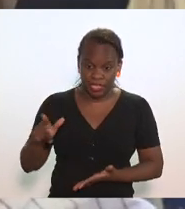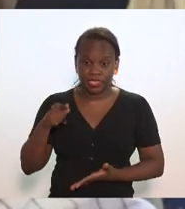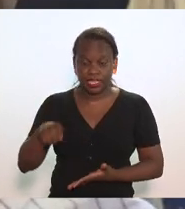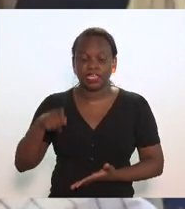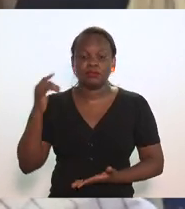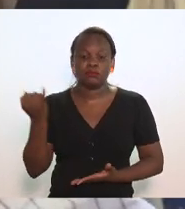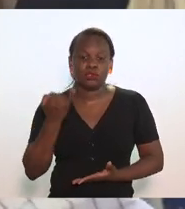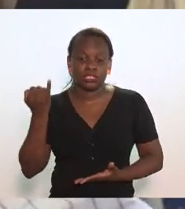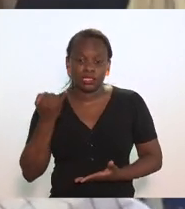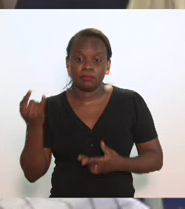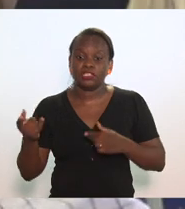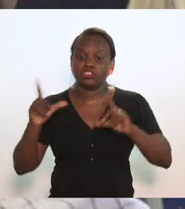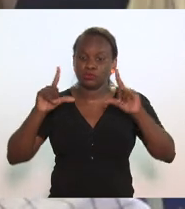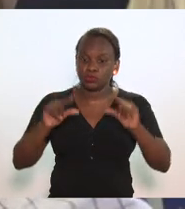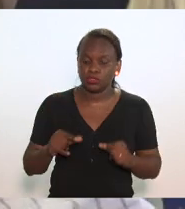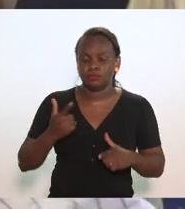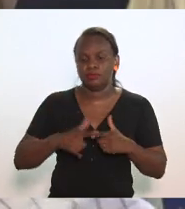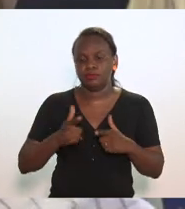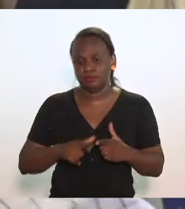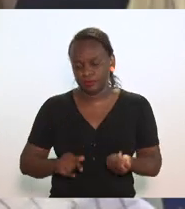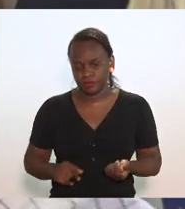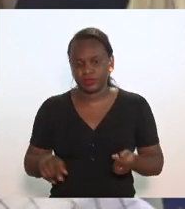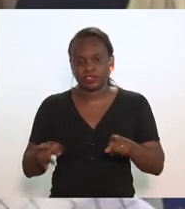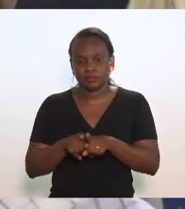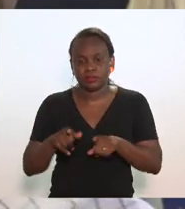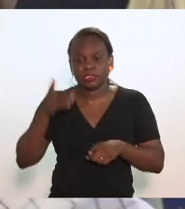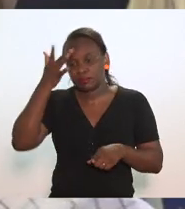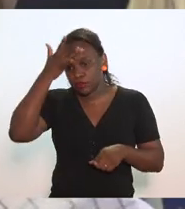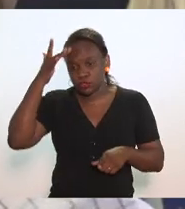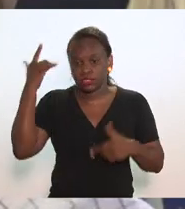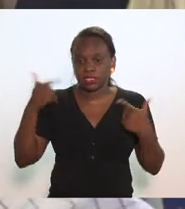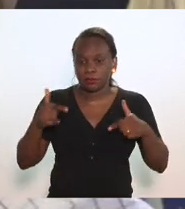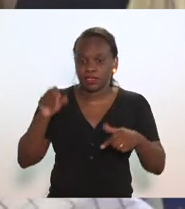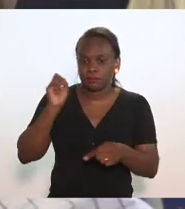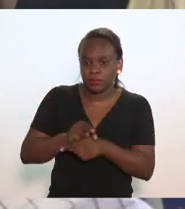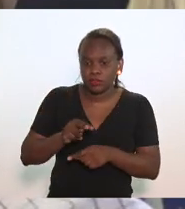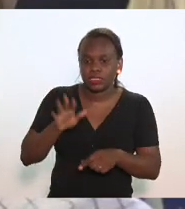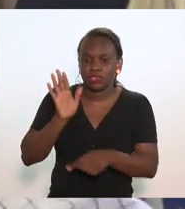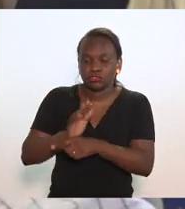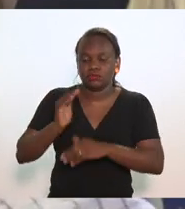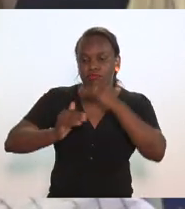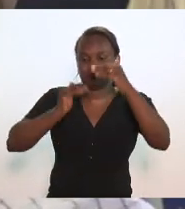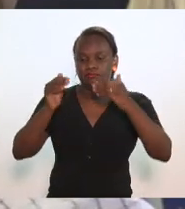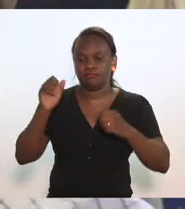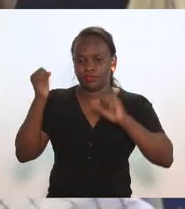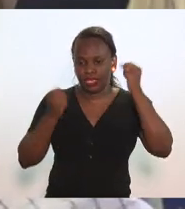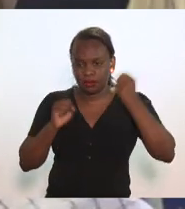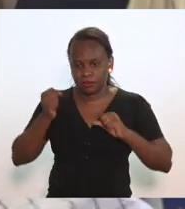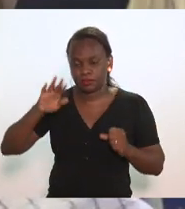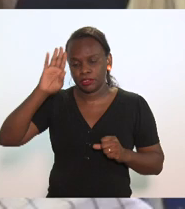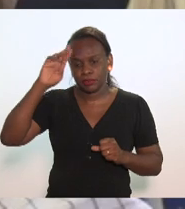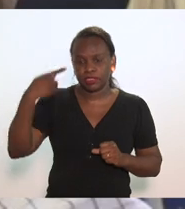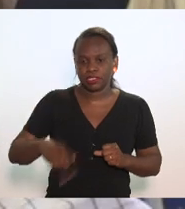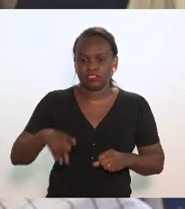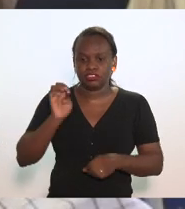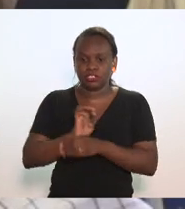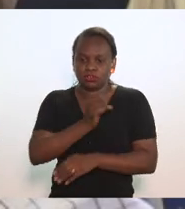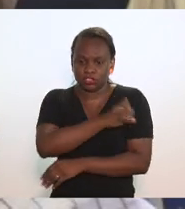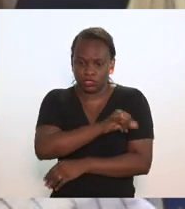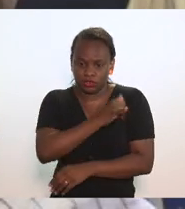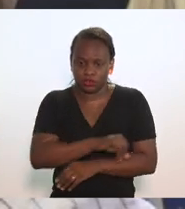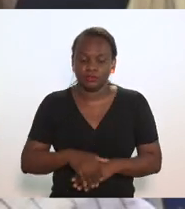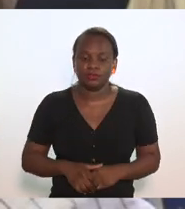fundamental para a reversão desse quadro, para a geração de emprego e para o desenvolvimento da indústria, principalmente aqui do Estado do Rio de Janeiro.